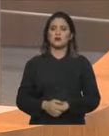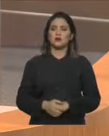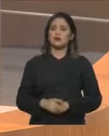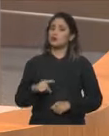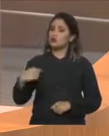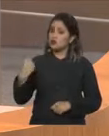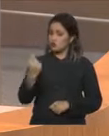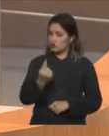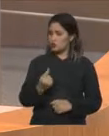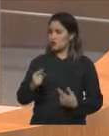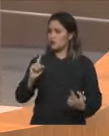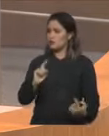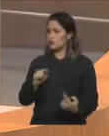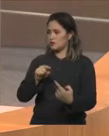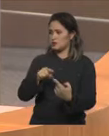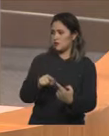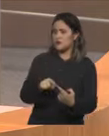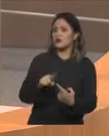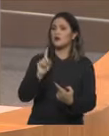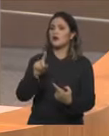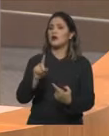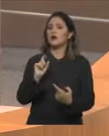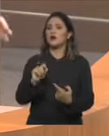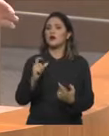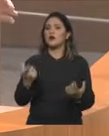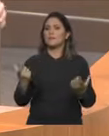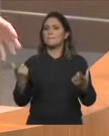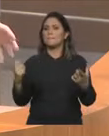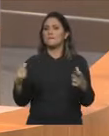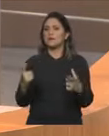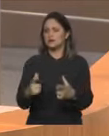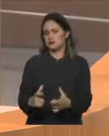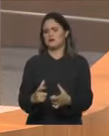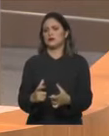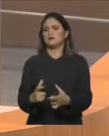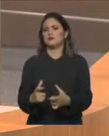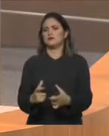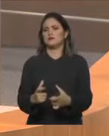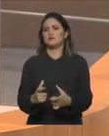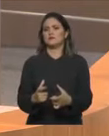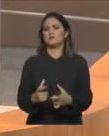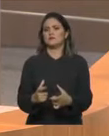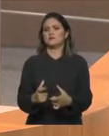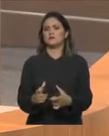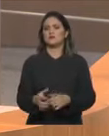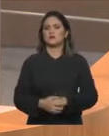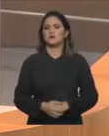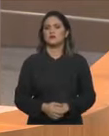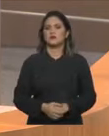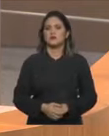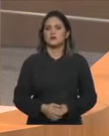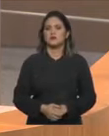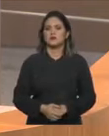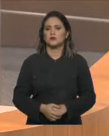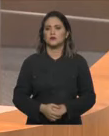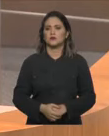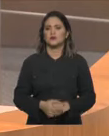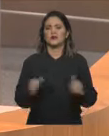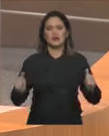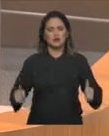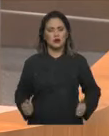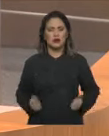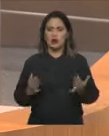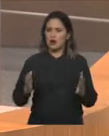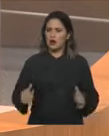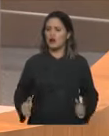Presidente, a mercantilização do ensino. Vossa Excelência é pai. Aqui nesta casa tem outros pais